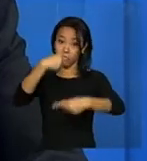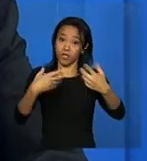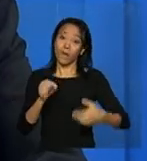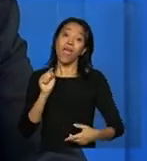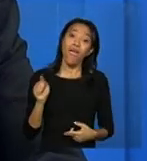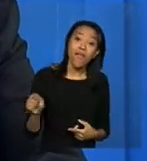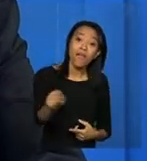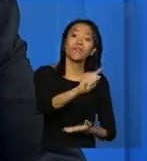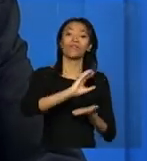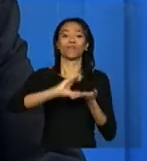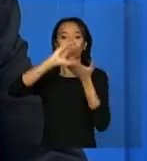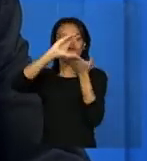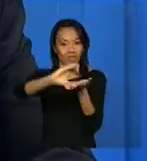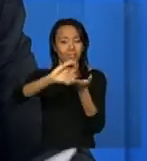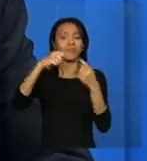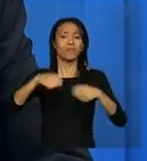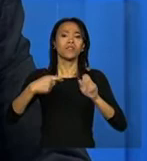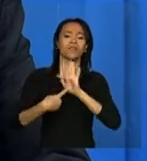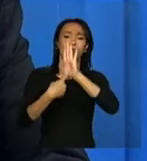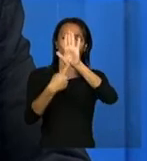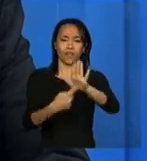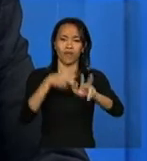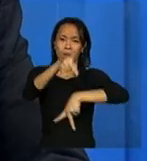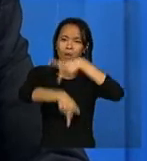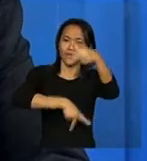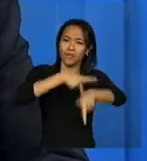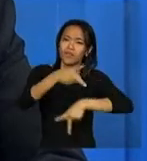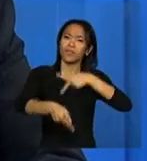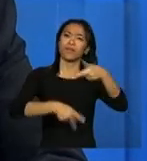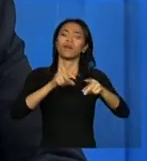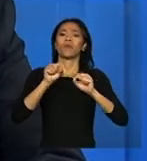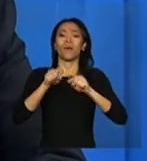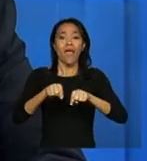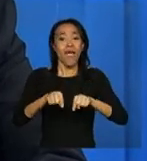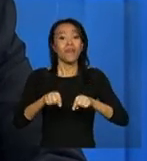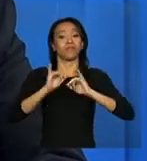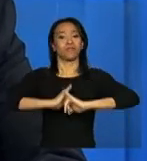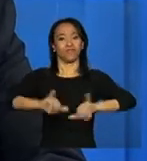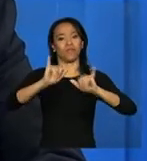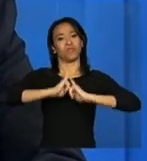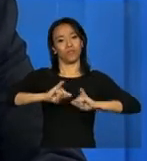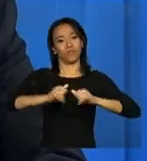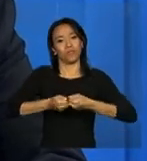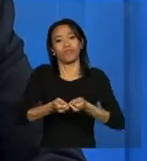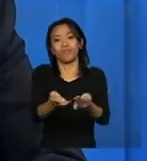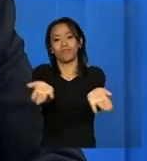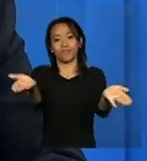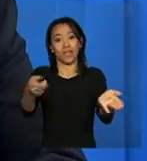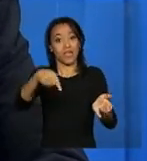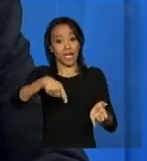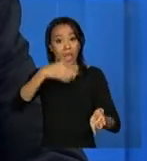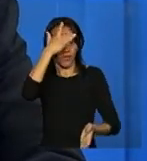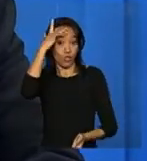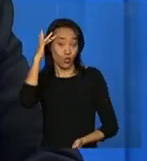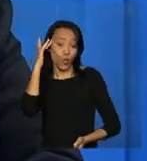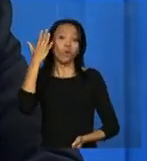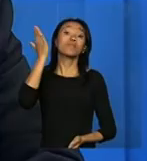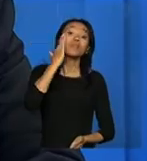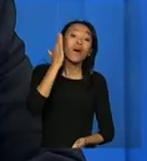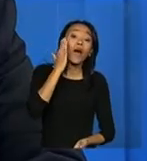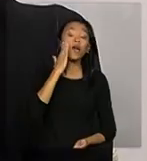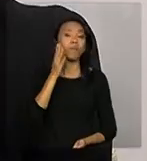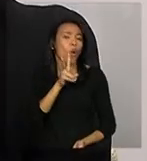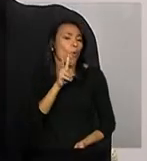transmitir para a população, disponibilizar para a população essas informações, para que o cidadão possa acompanhar?